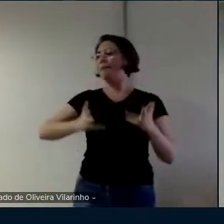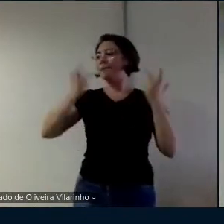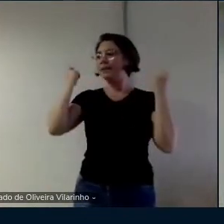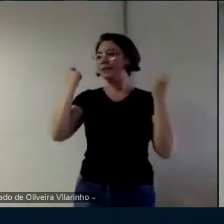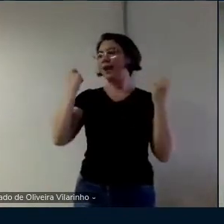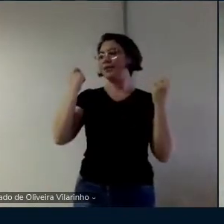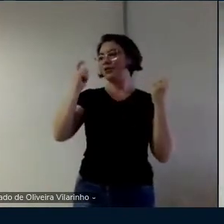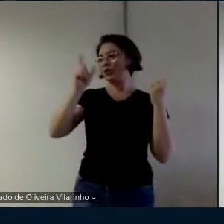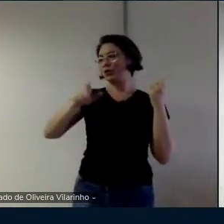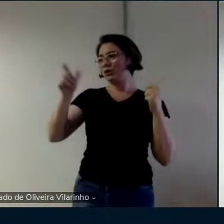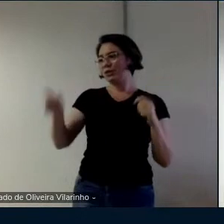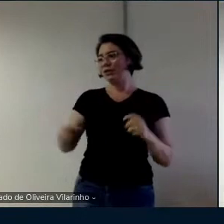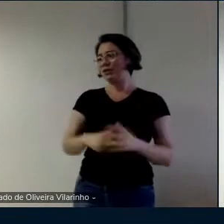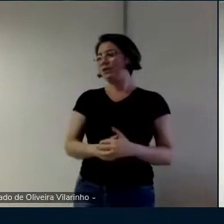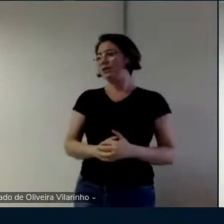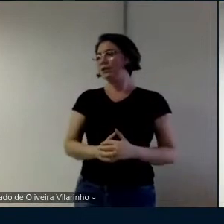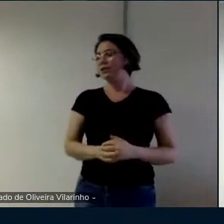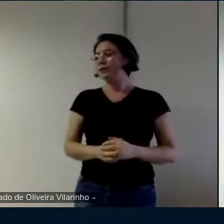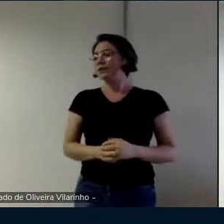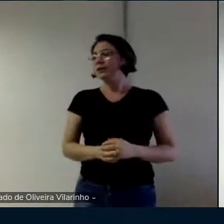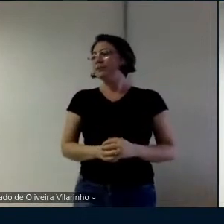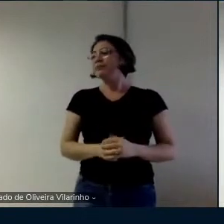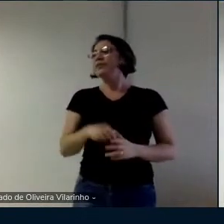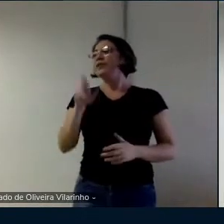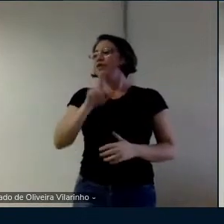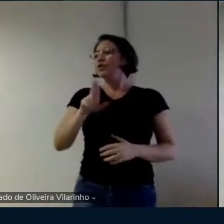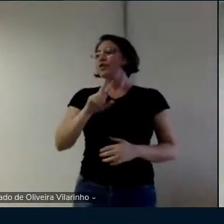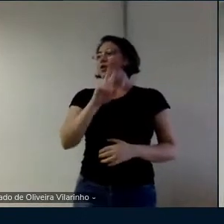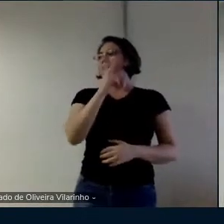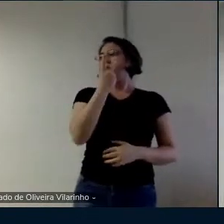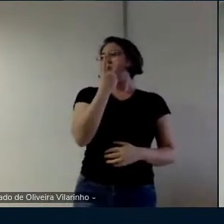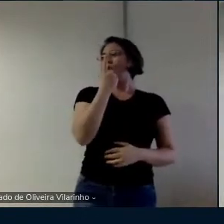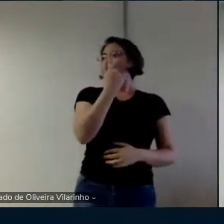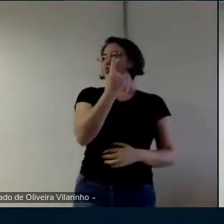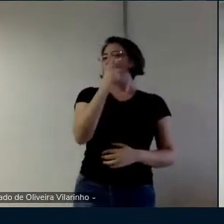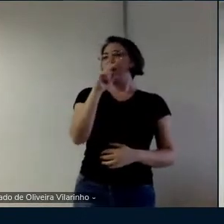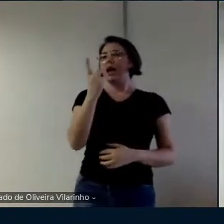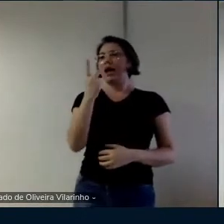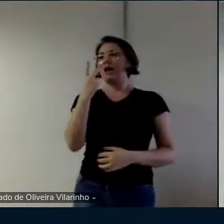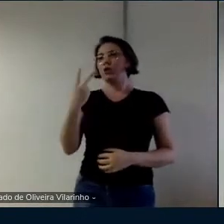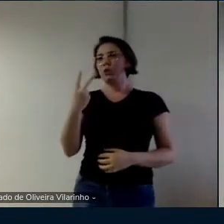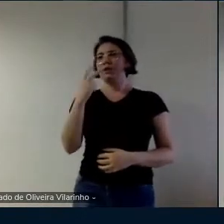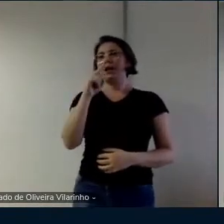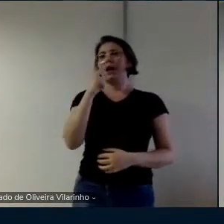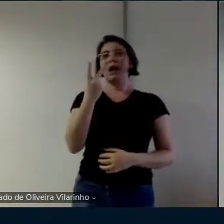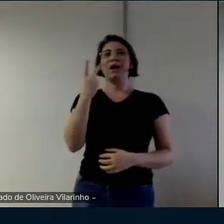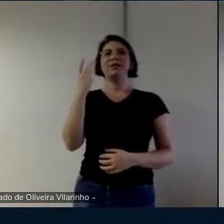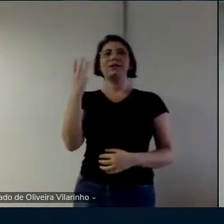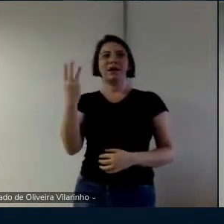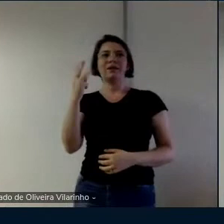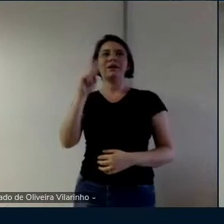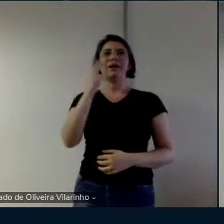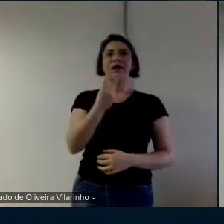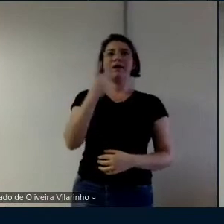esse quadro de habilidades usando H1 H2 é o mesmo estilo do Enem né